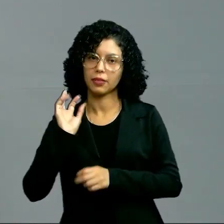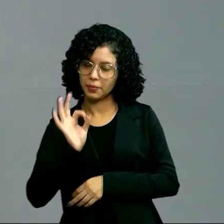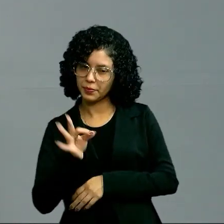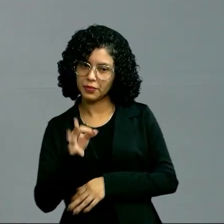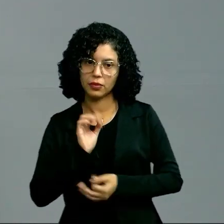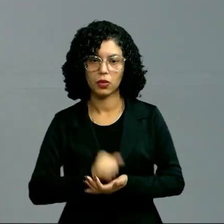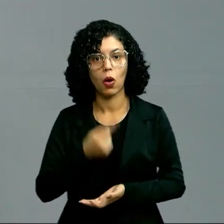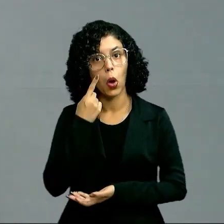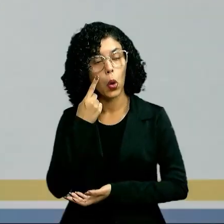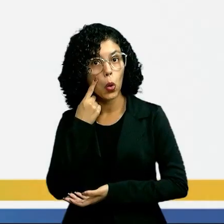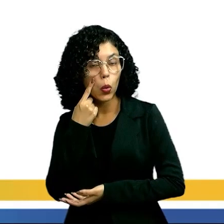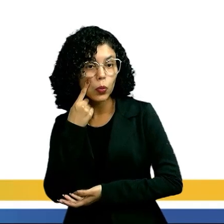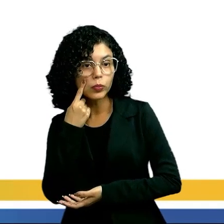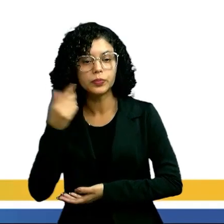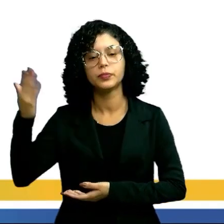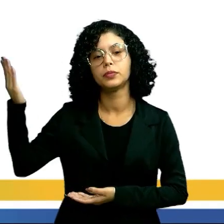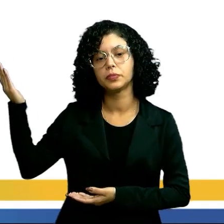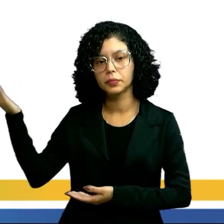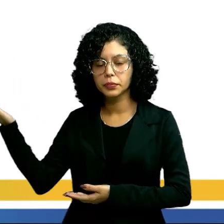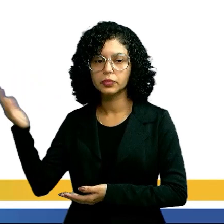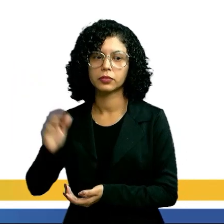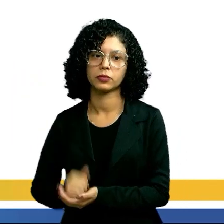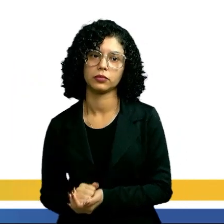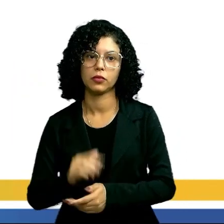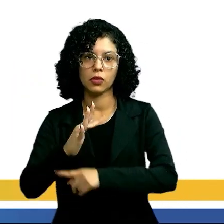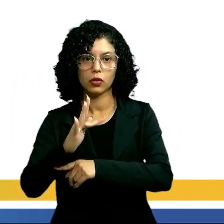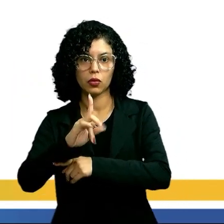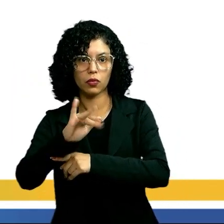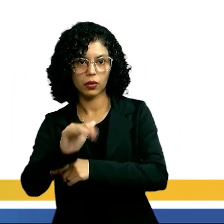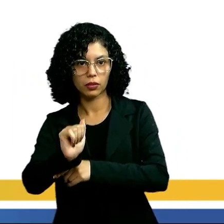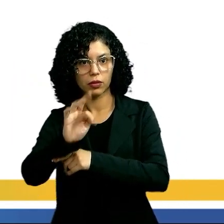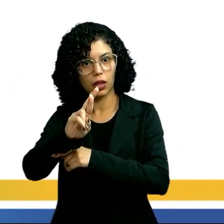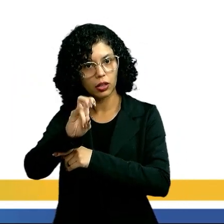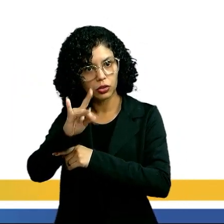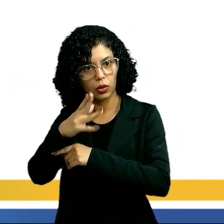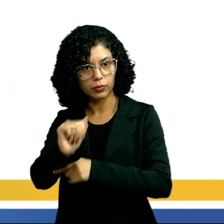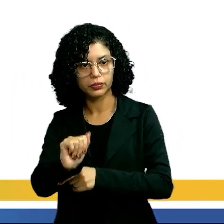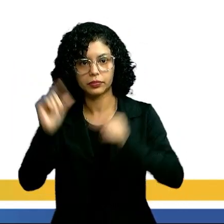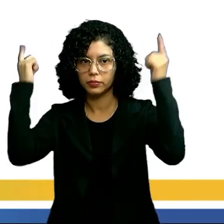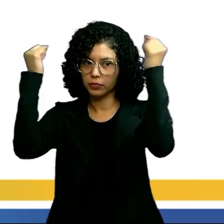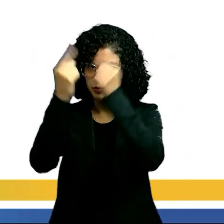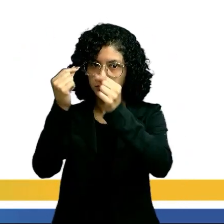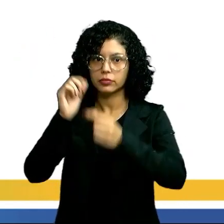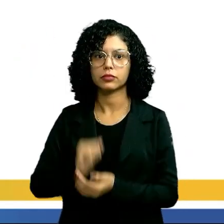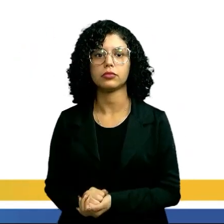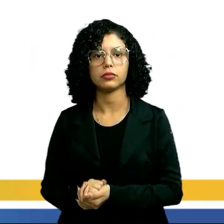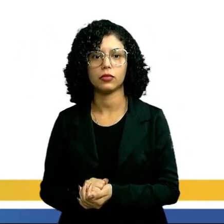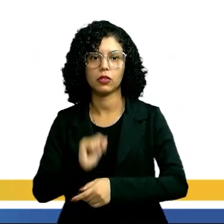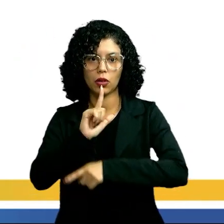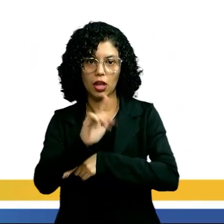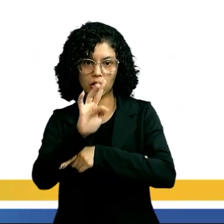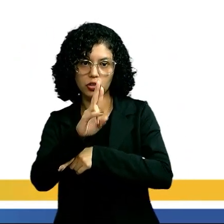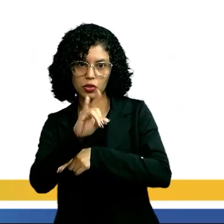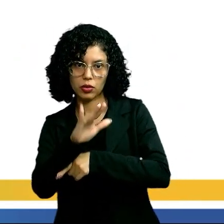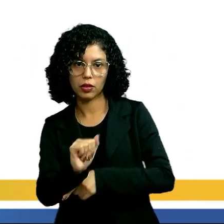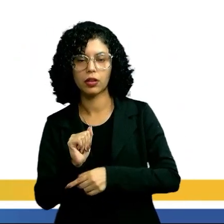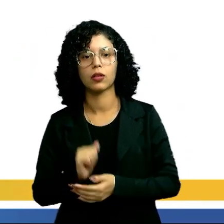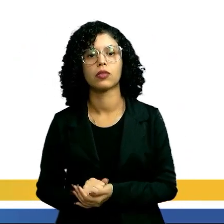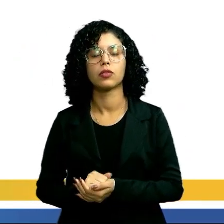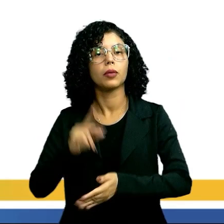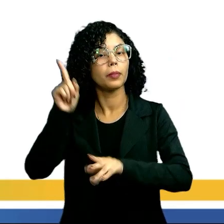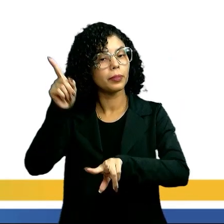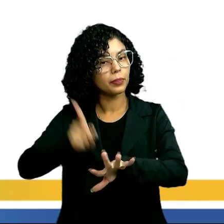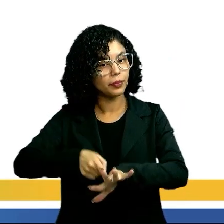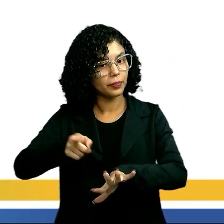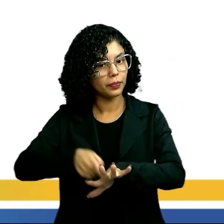certo? E olha só pessoal, o filo artrópada do grego artos, que quer dizer articulados, e